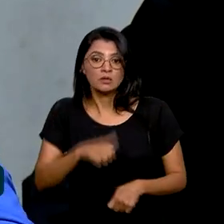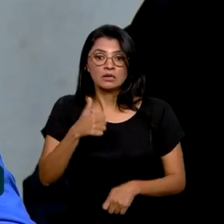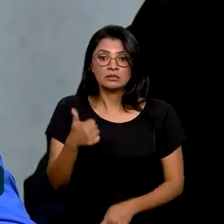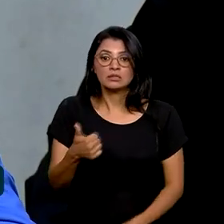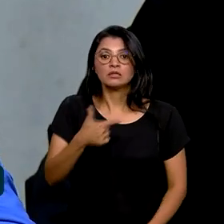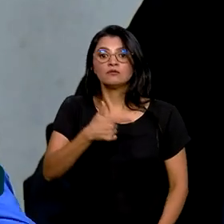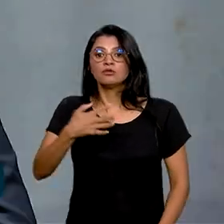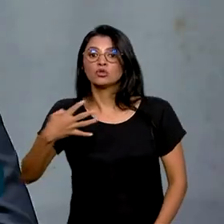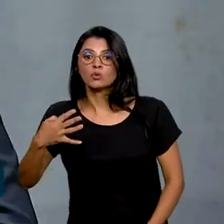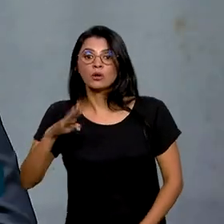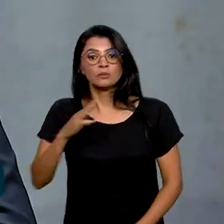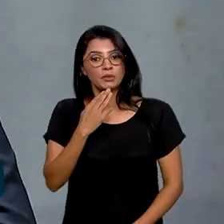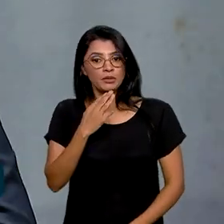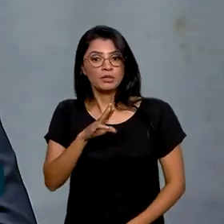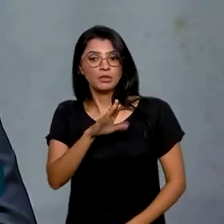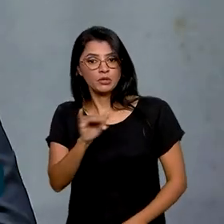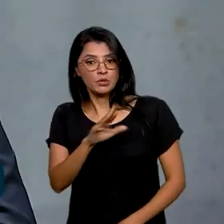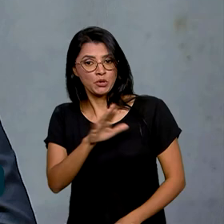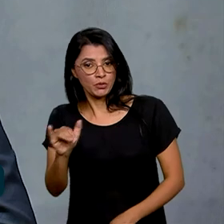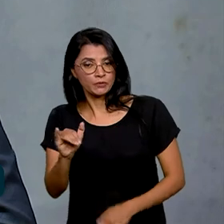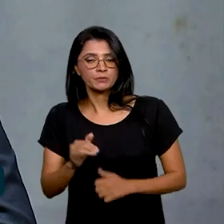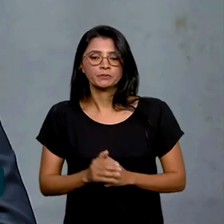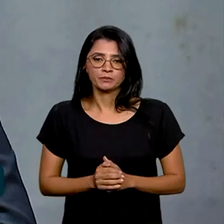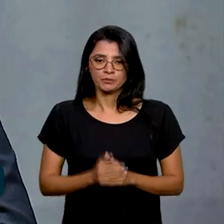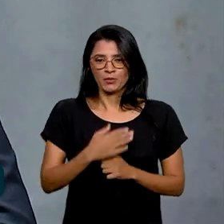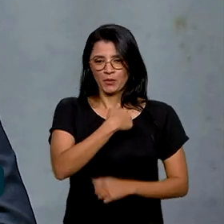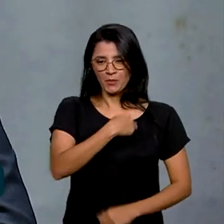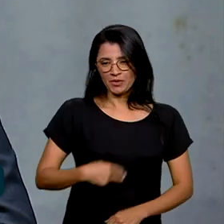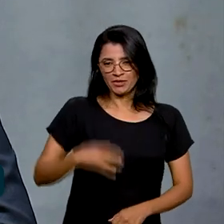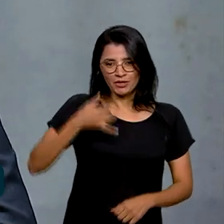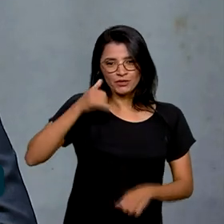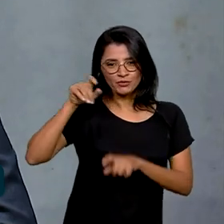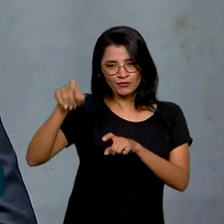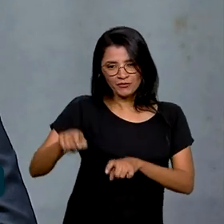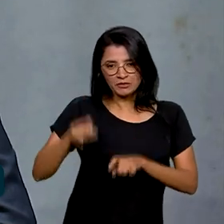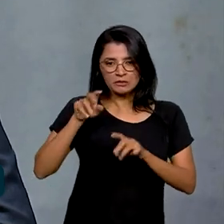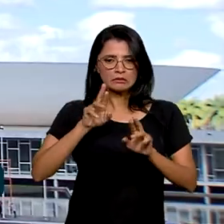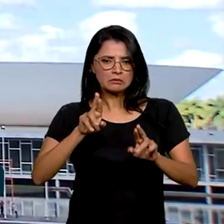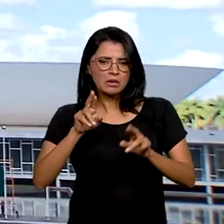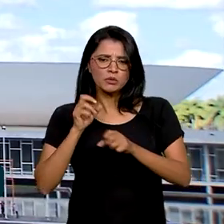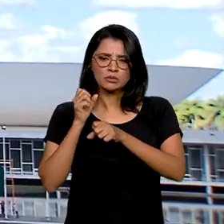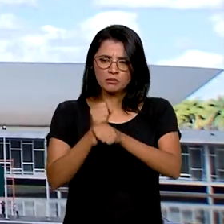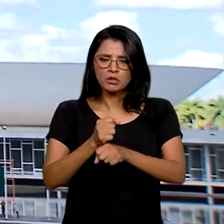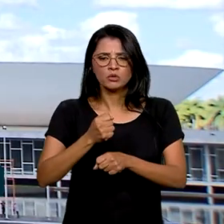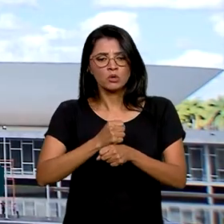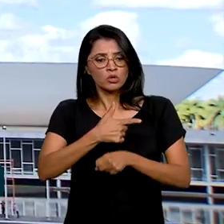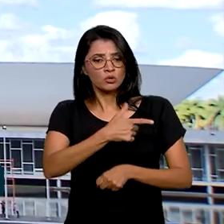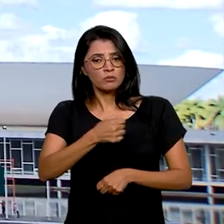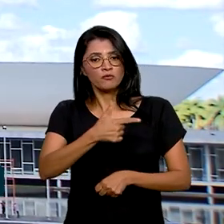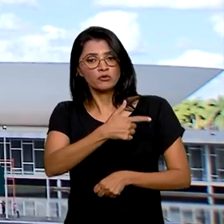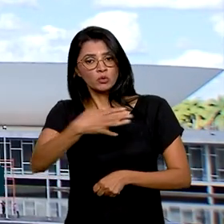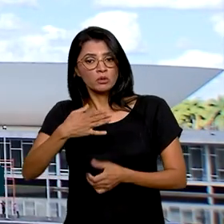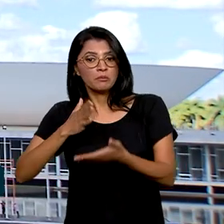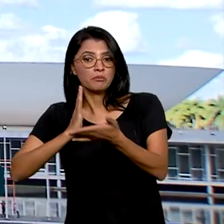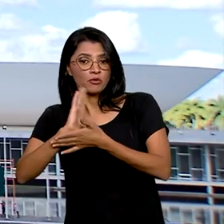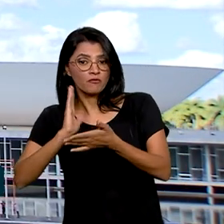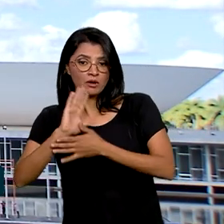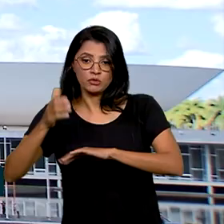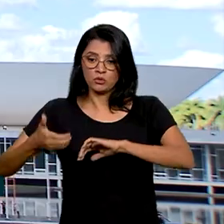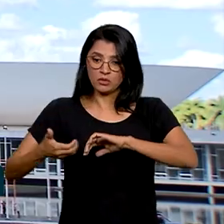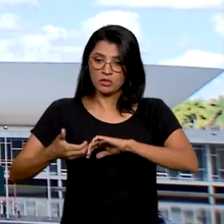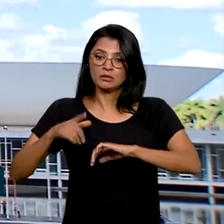124 bilhões. O ministro da Fazenda espera que o orçamento de 2024 seja aprovado pelo Congresso Nacional,